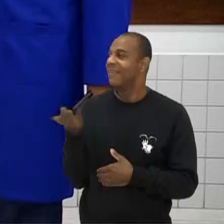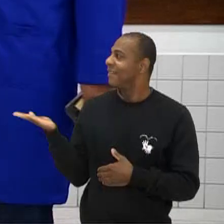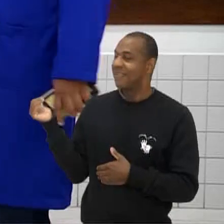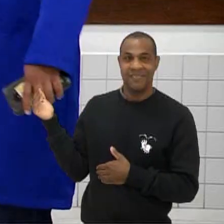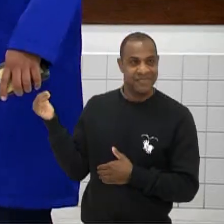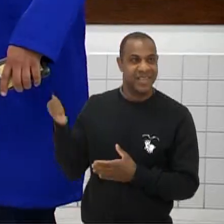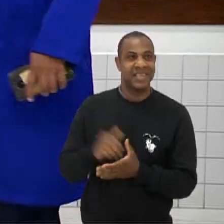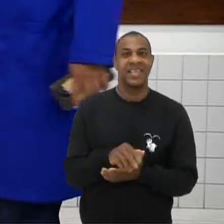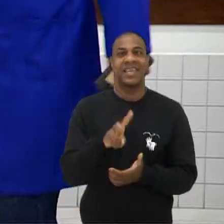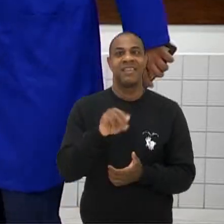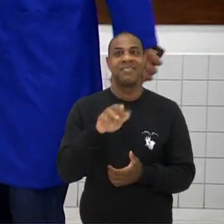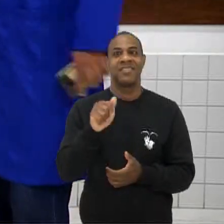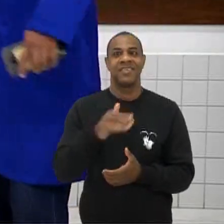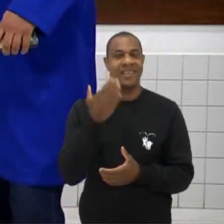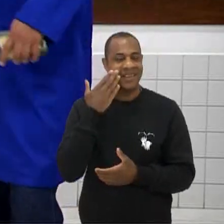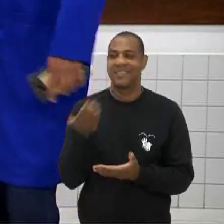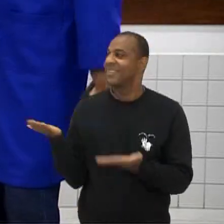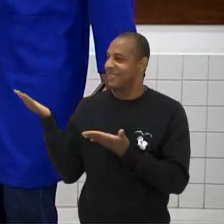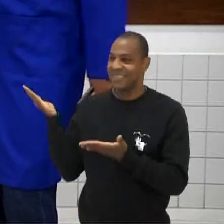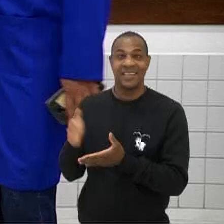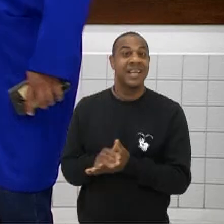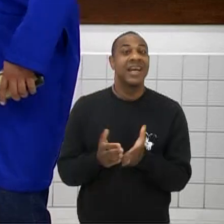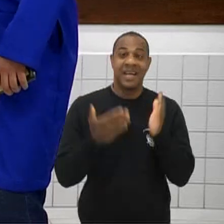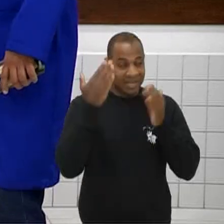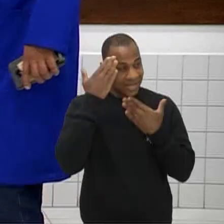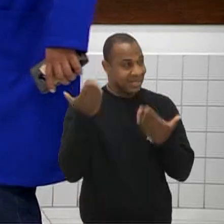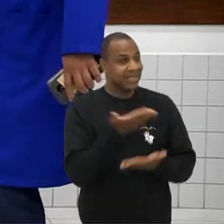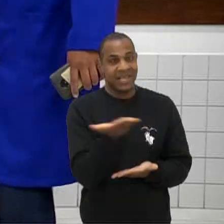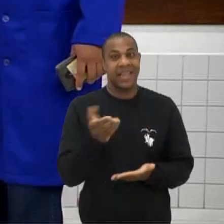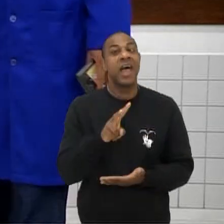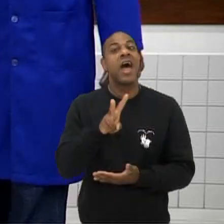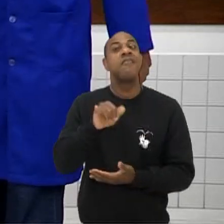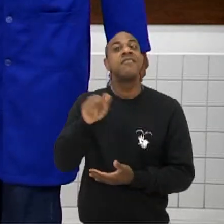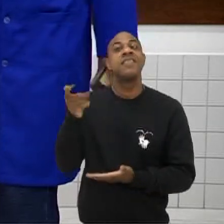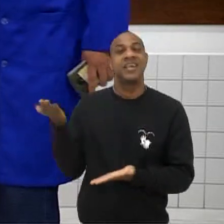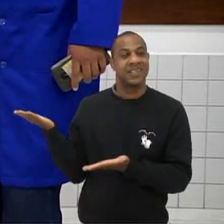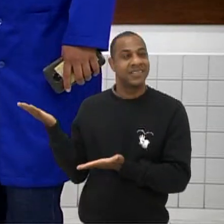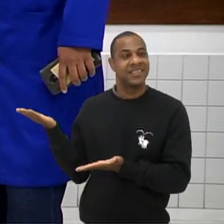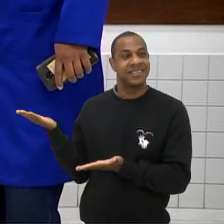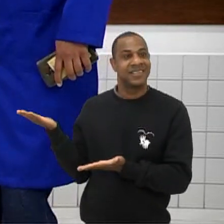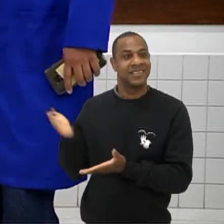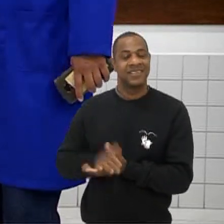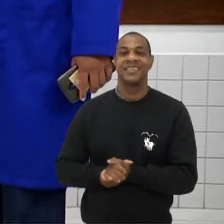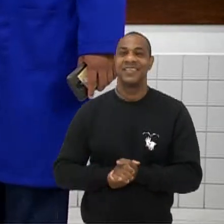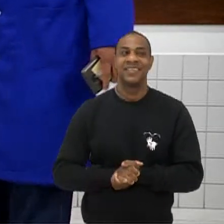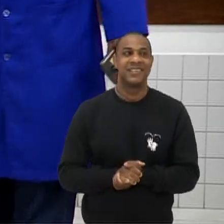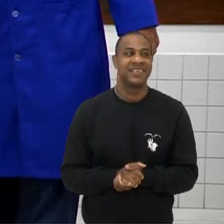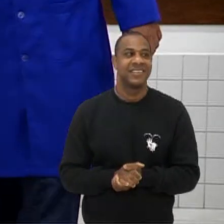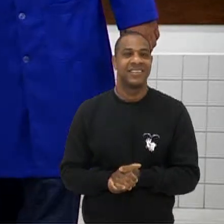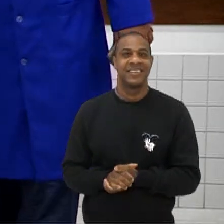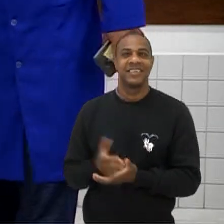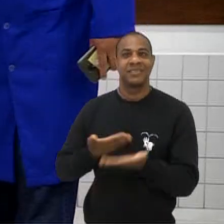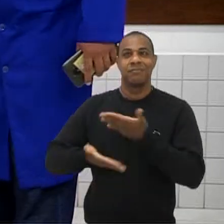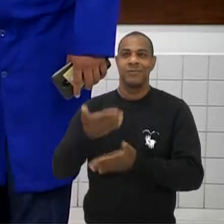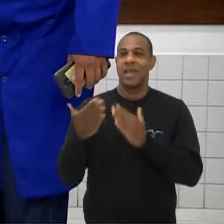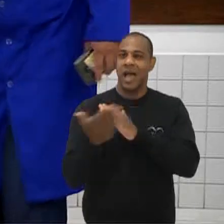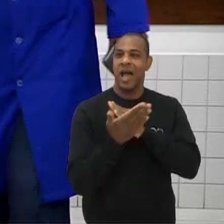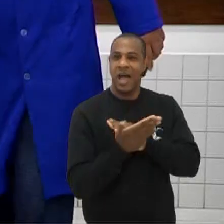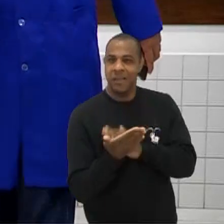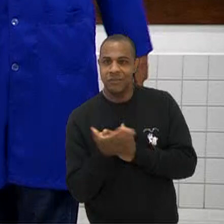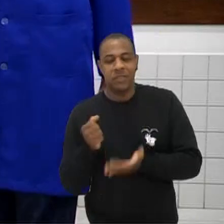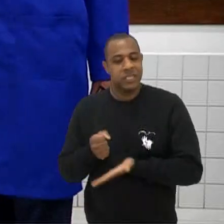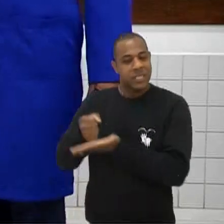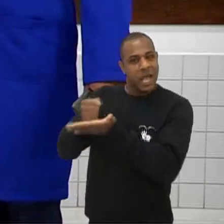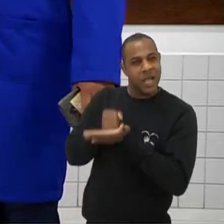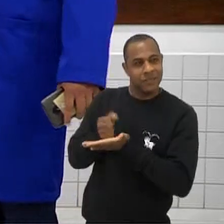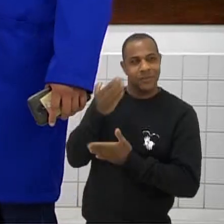para ela que nós temos aqui O nosso aula Paraná Porque essa mulher É fera Chega aqui A nossa querida pedagoga Que dá todo o